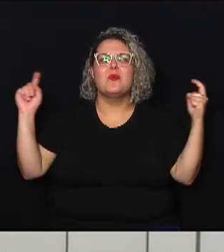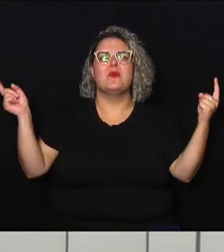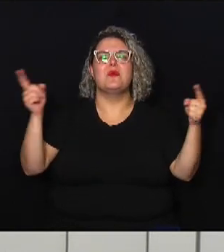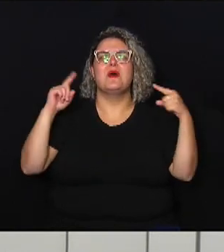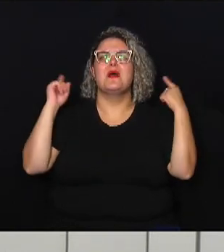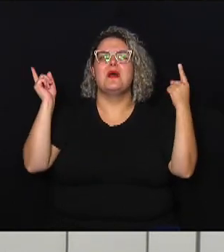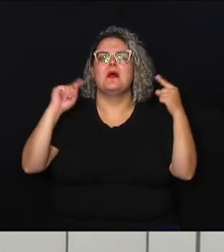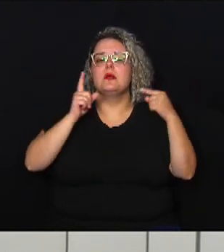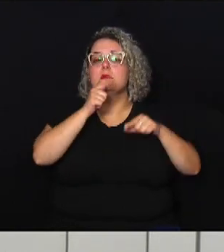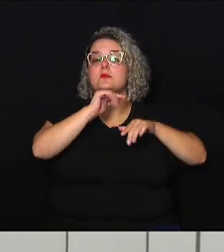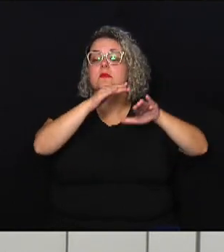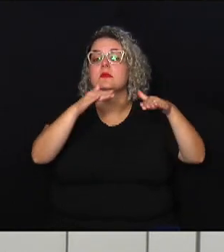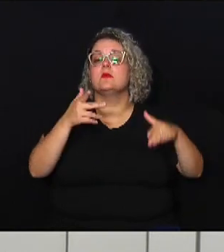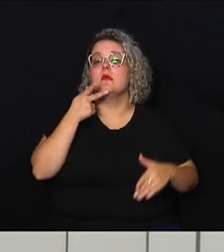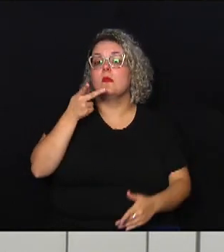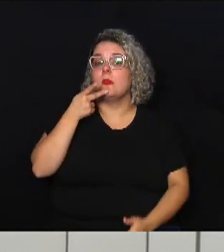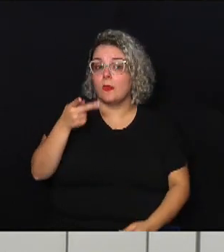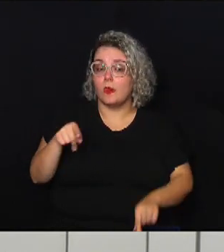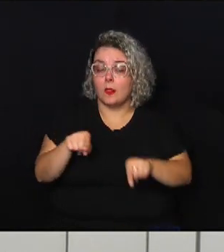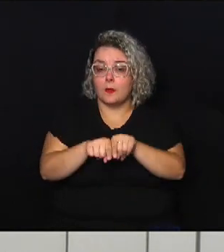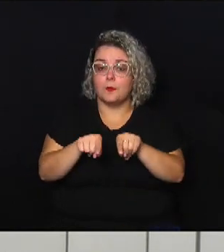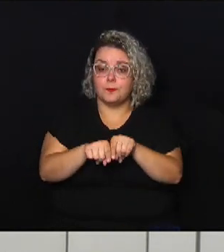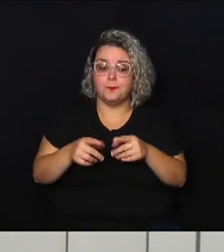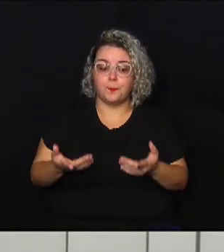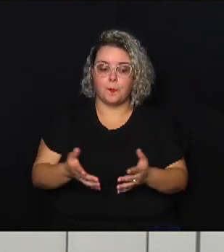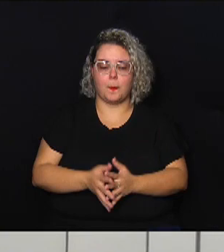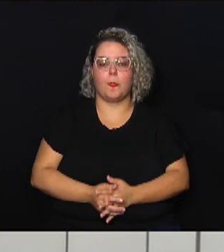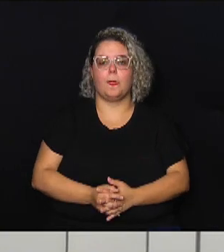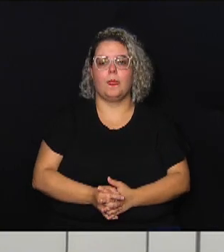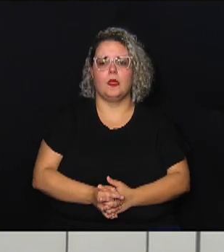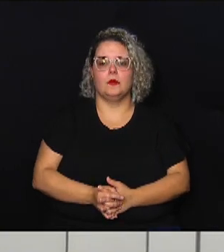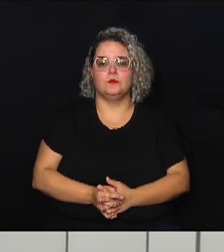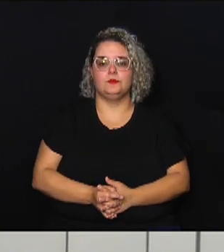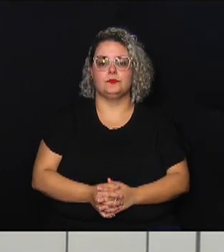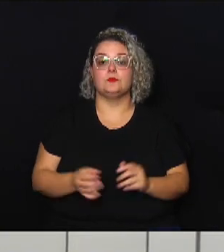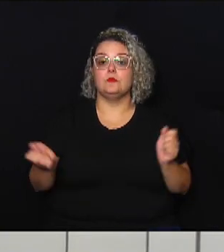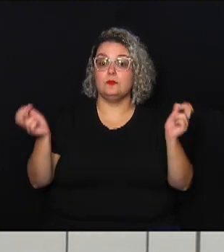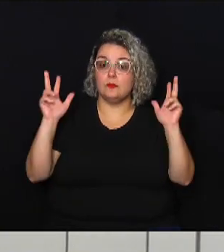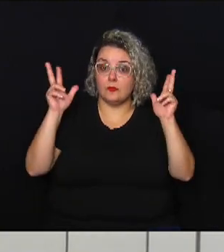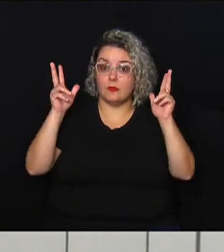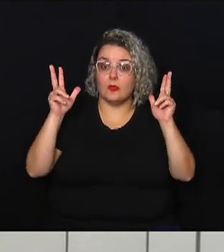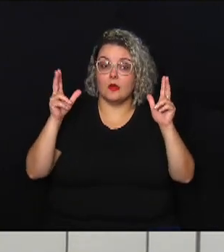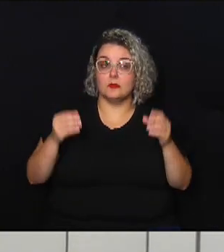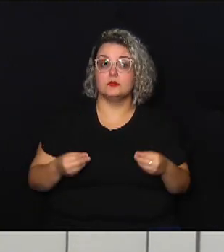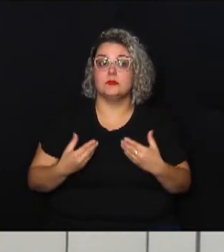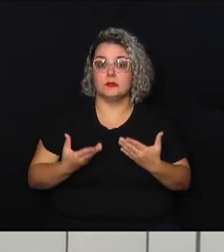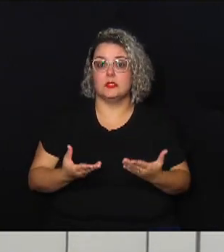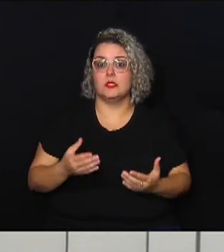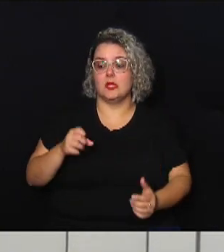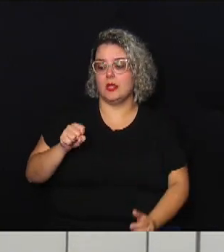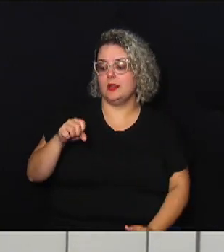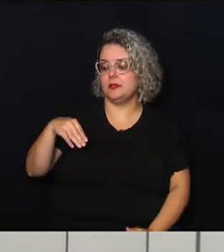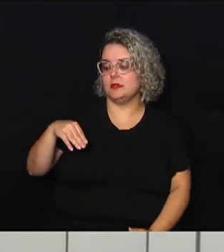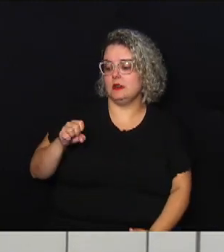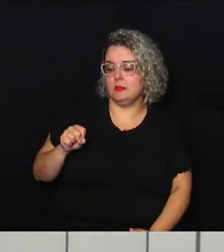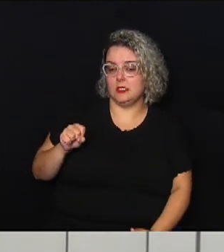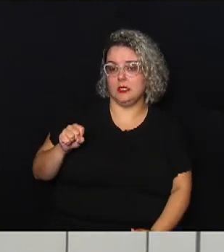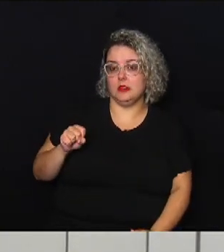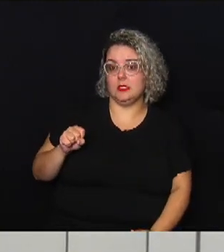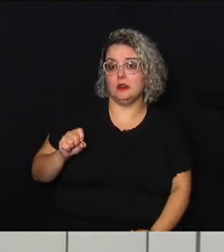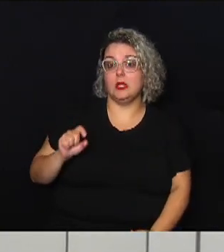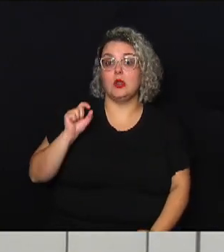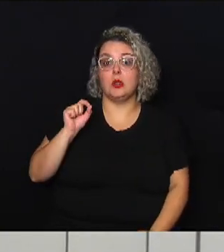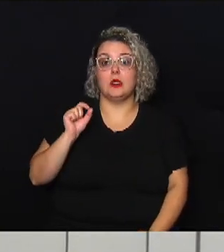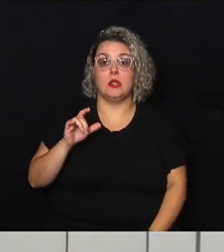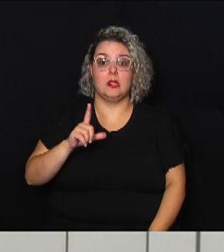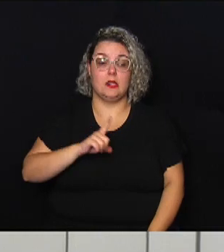ele mencionou inclusive a questão dos alertas que são emitidos via SMS que a gente teve